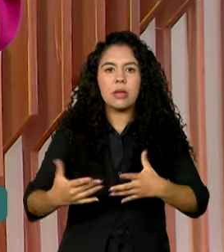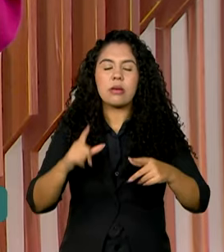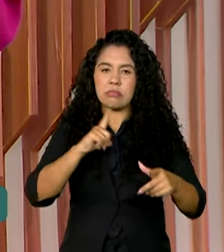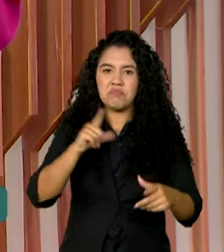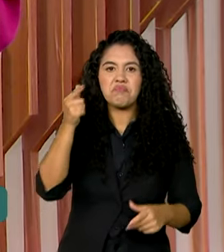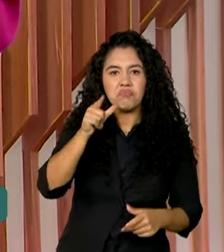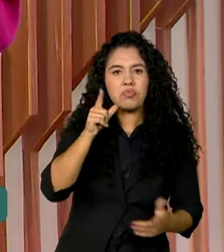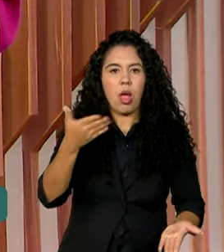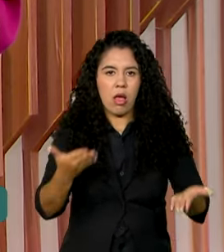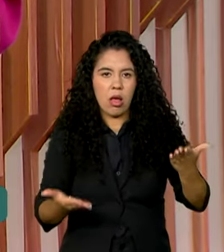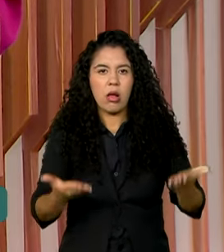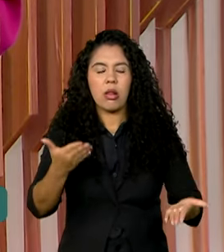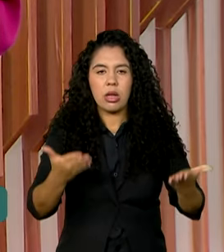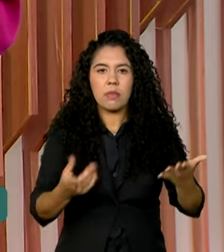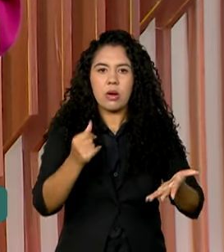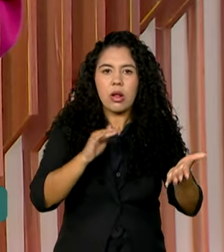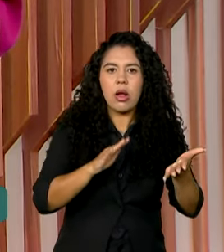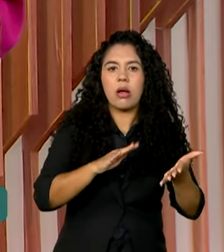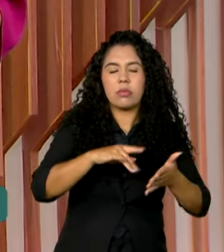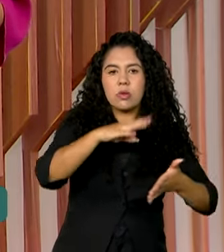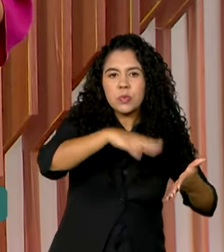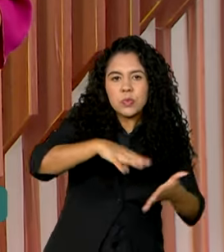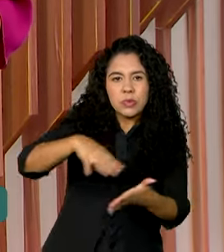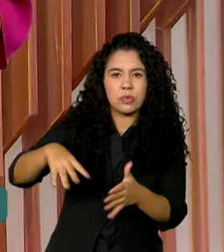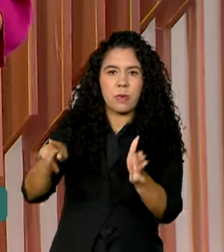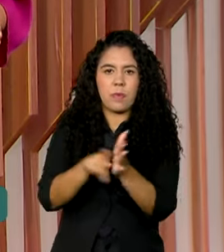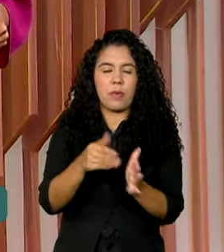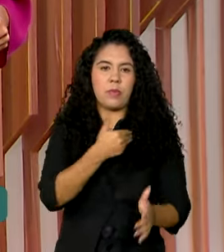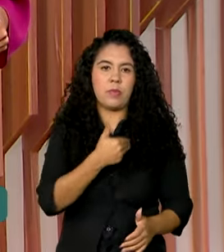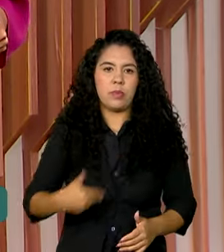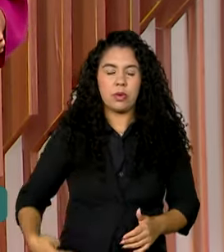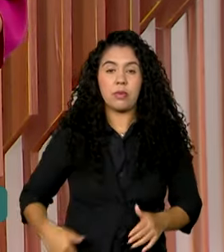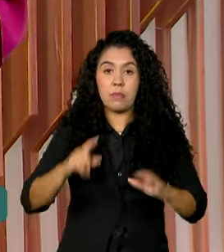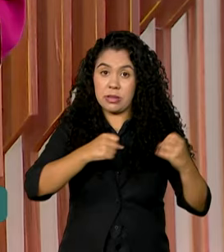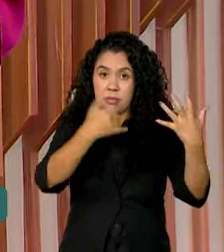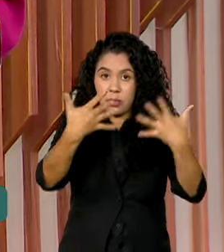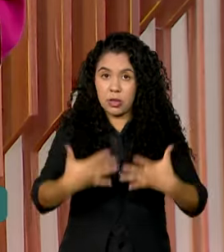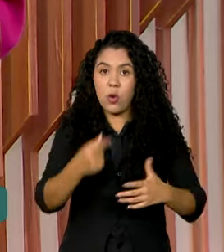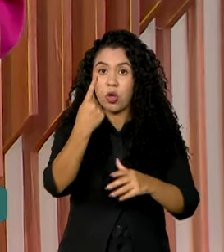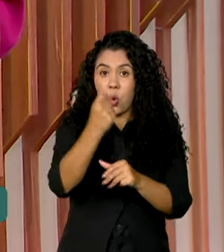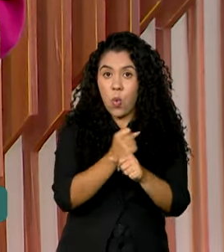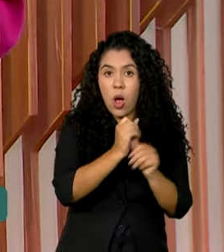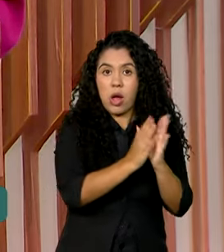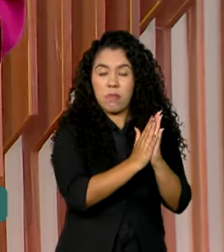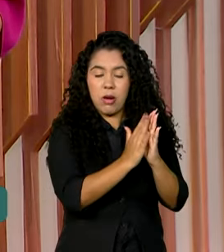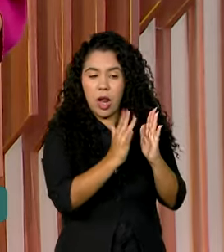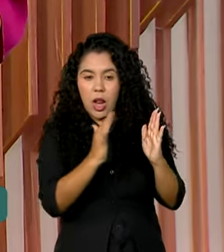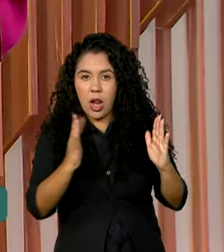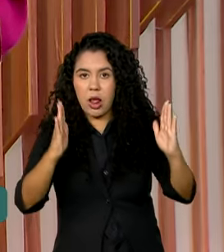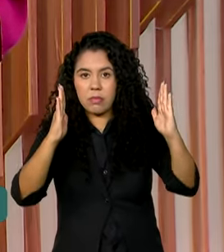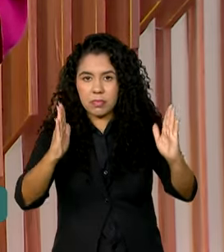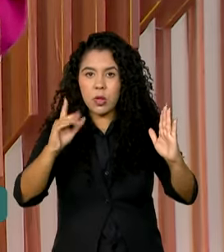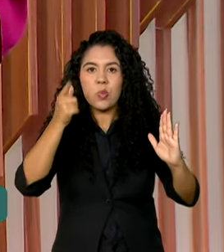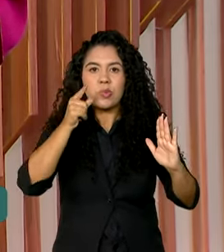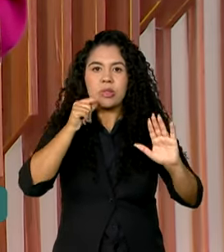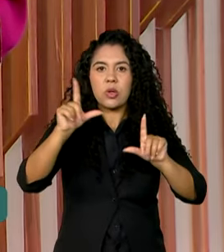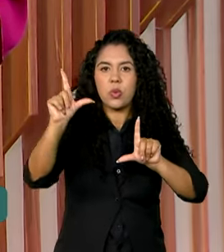equilíbrio das contas públicas. E ressaltou que em um ano, a redução do déficit primário do país foi de